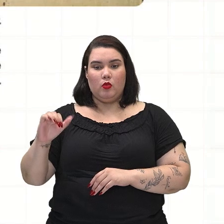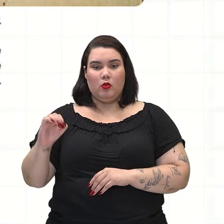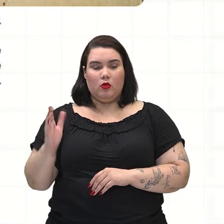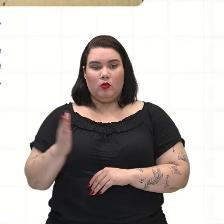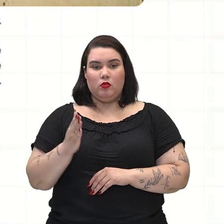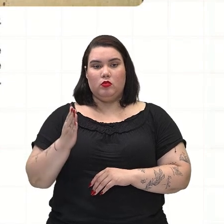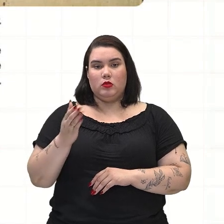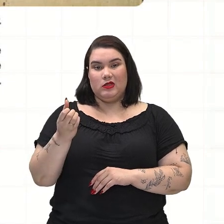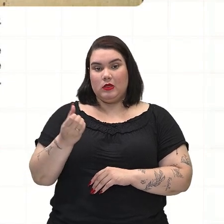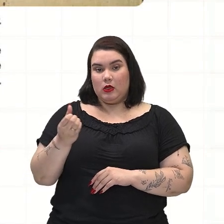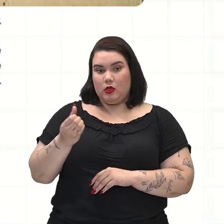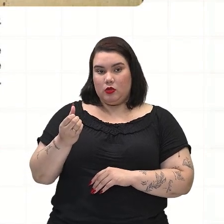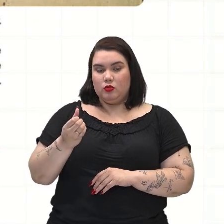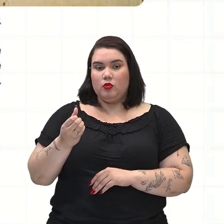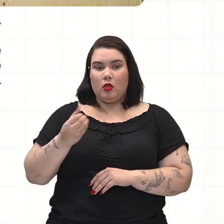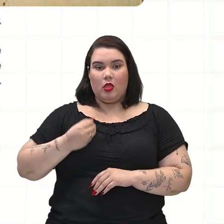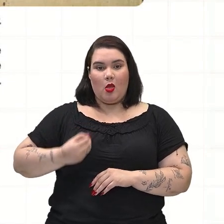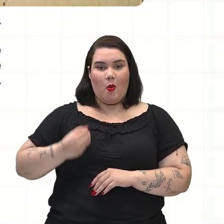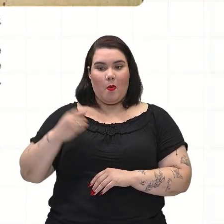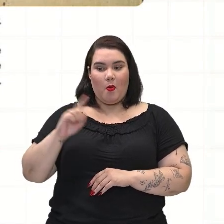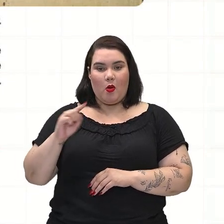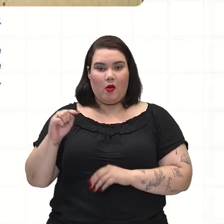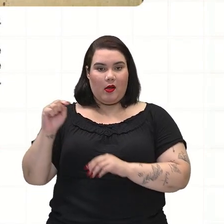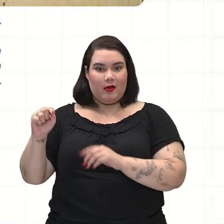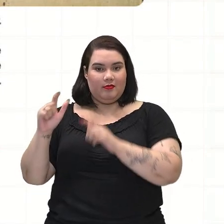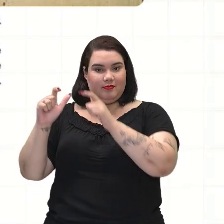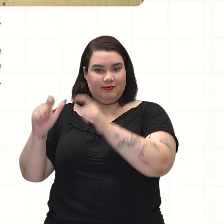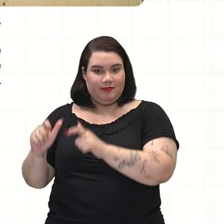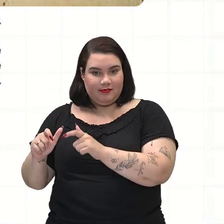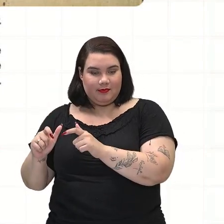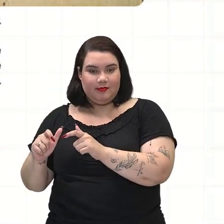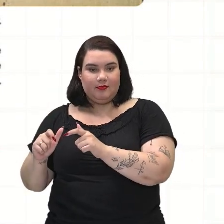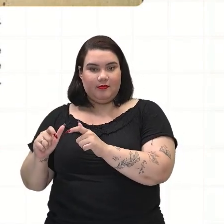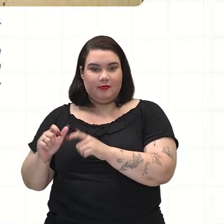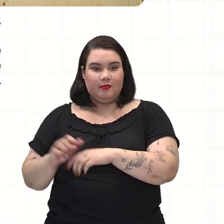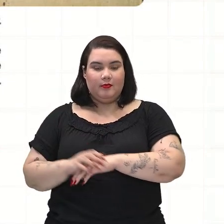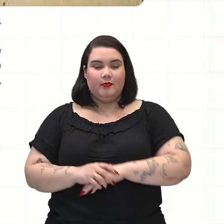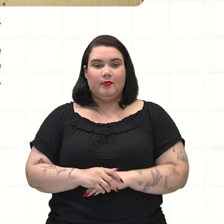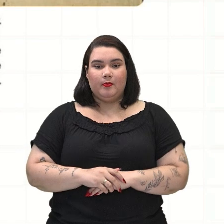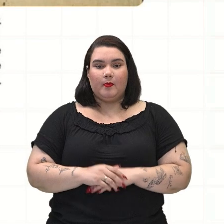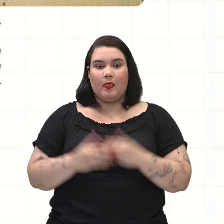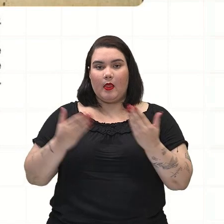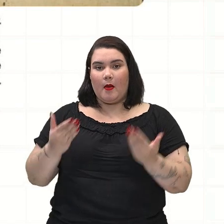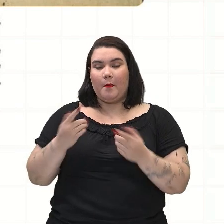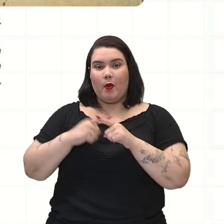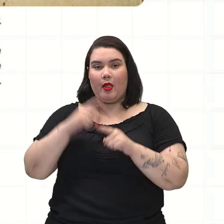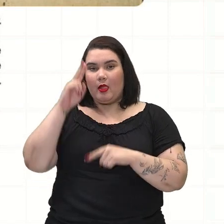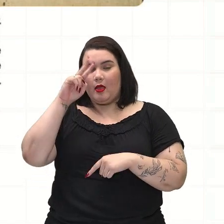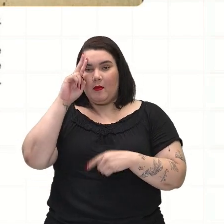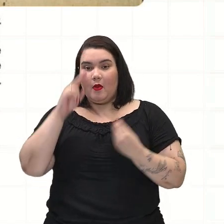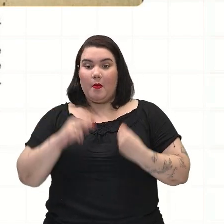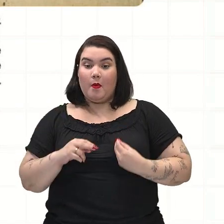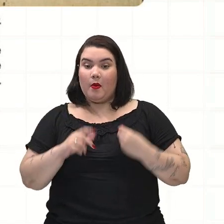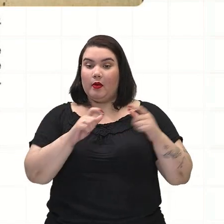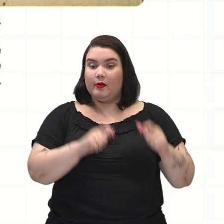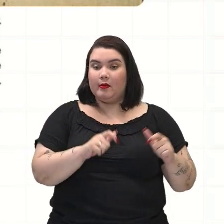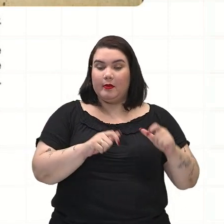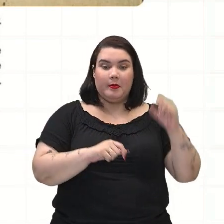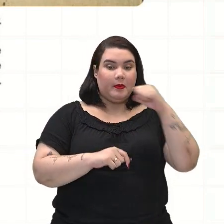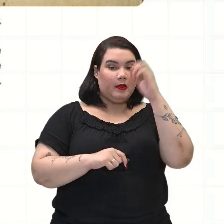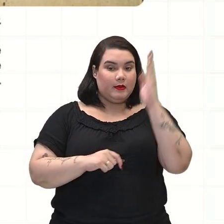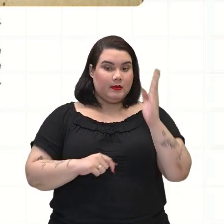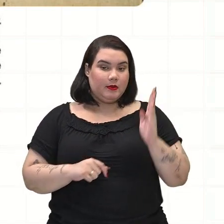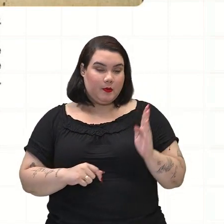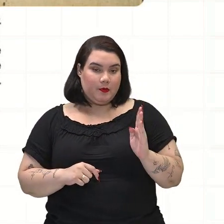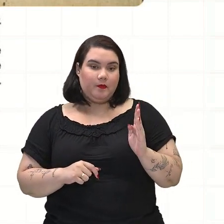de fato em seu Reino né afinal de contas ele estava residindo onde? isso isso mesmo